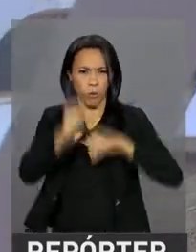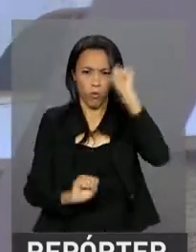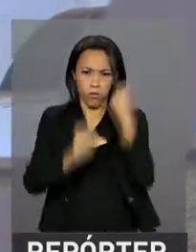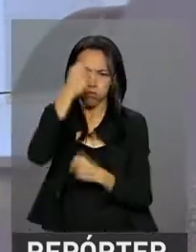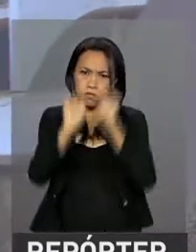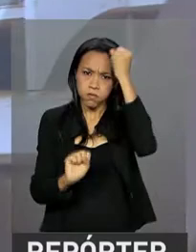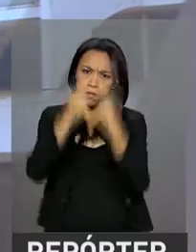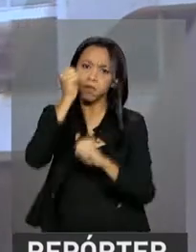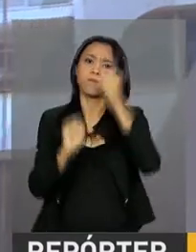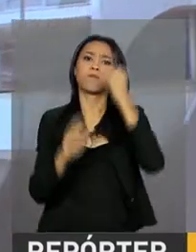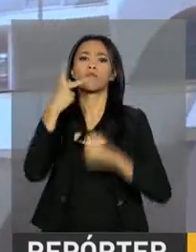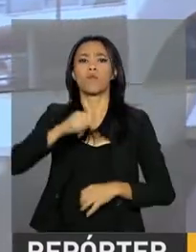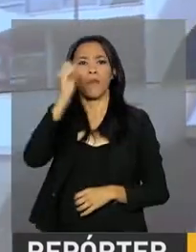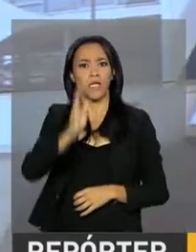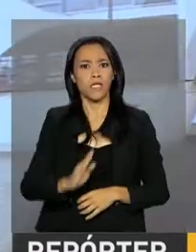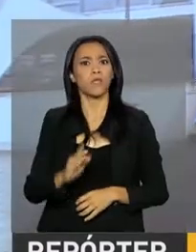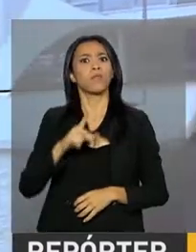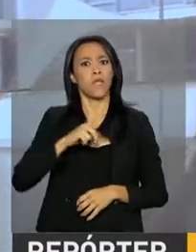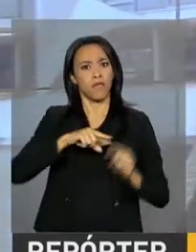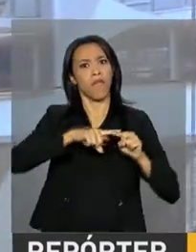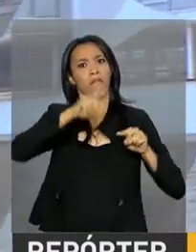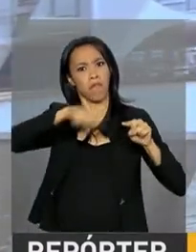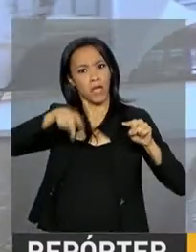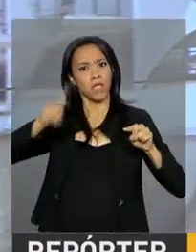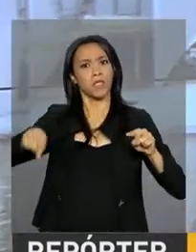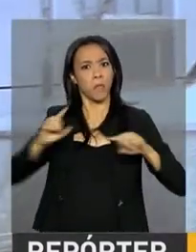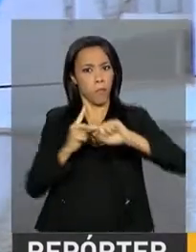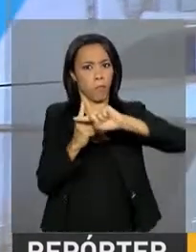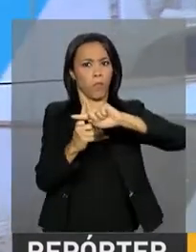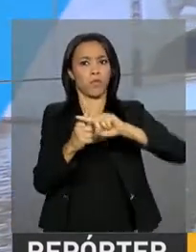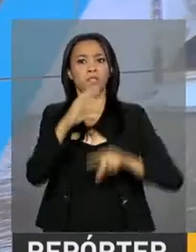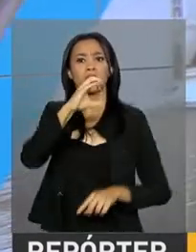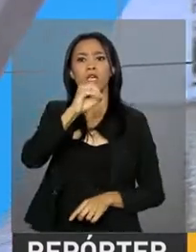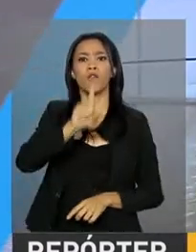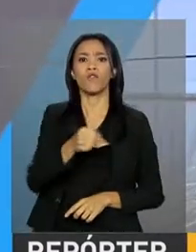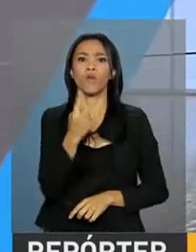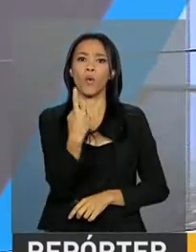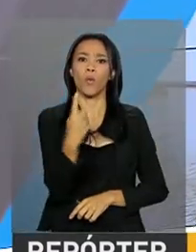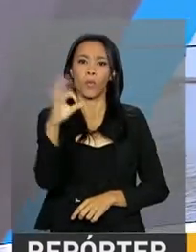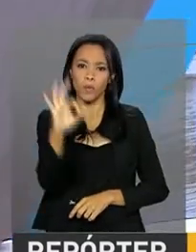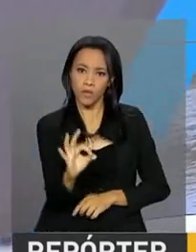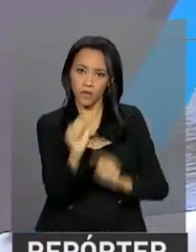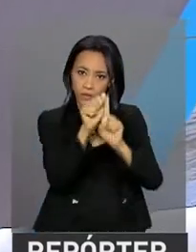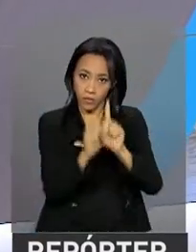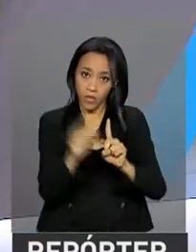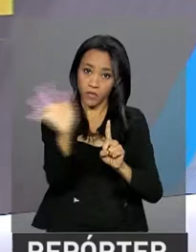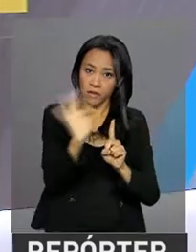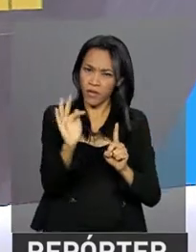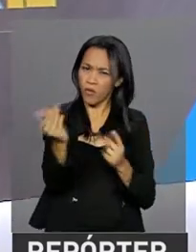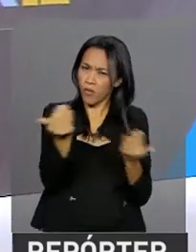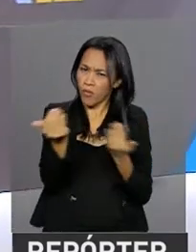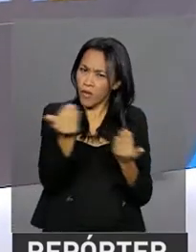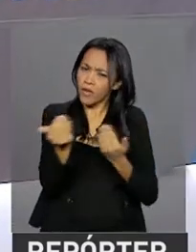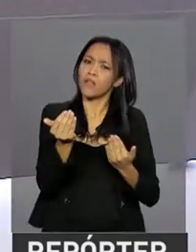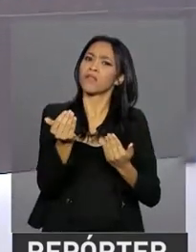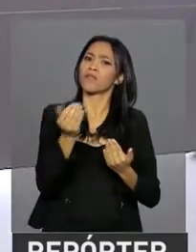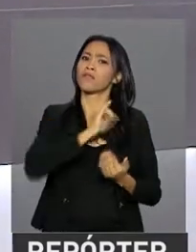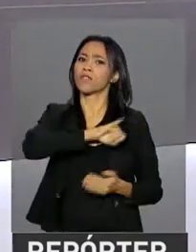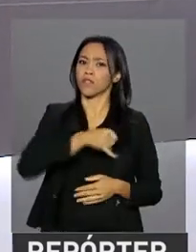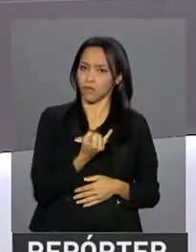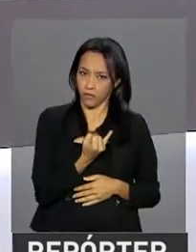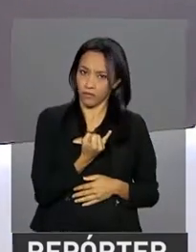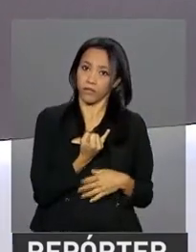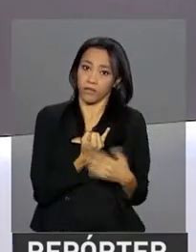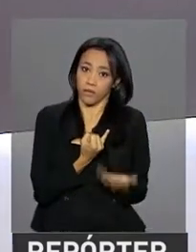indústria brasileira registrou variação positiva de 0,1% em fevereiro na comparação com janeiro.